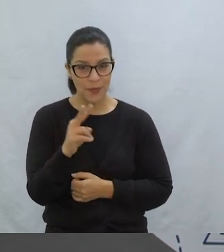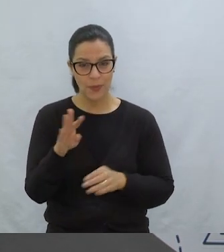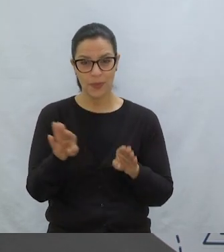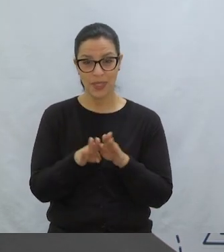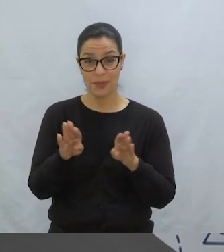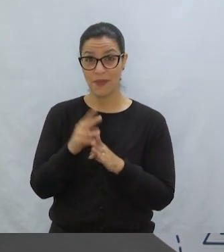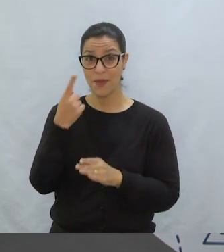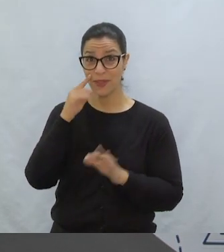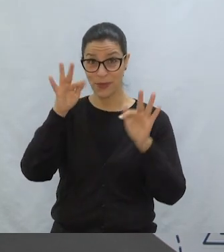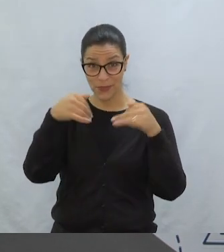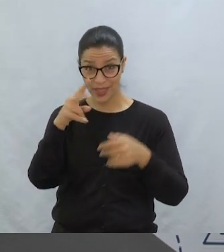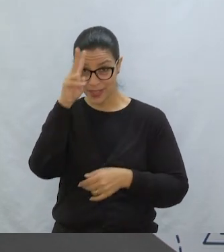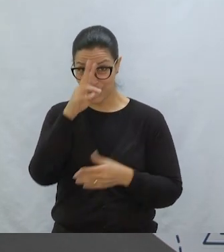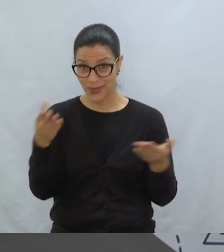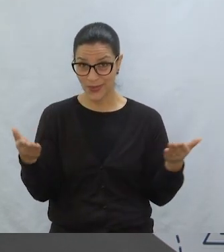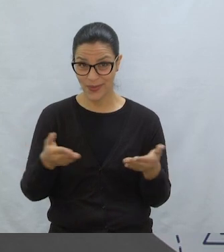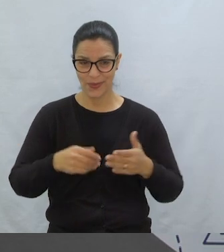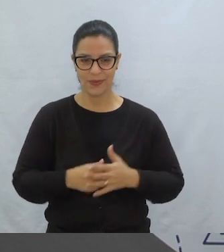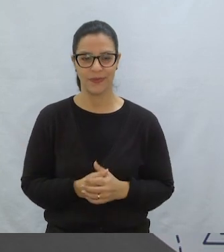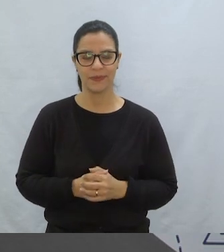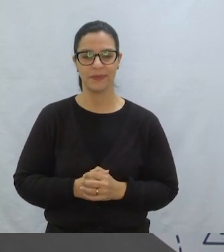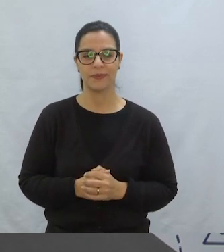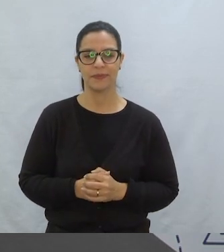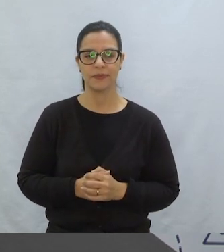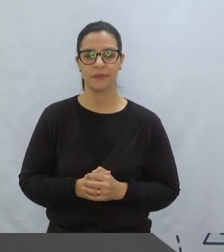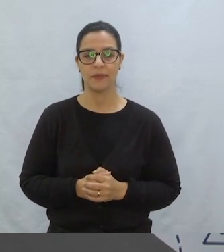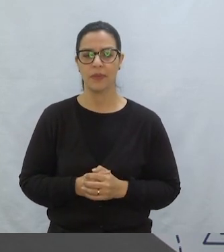Vamos ouvir o desfecho dessa história então